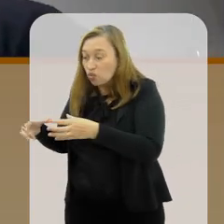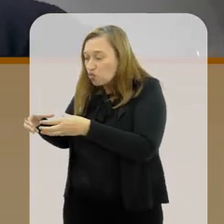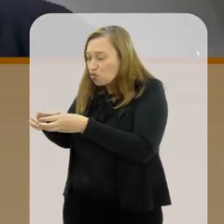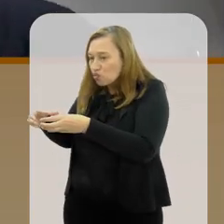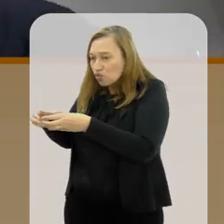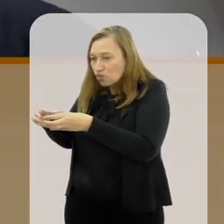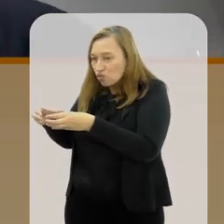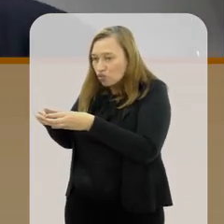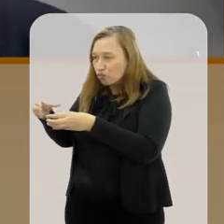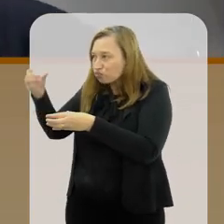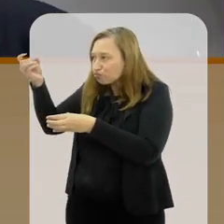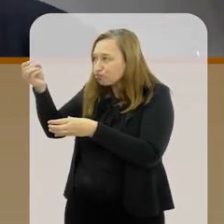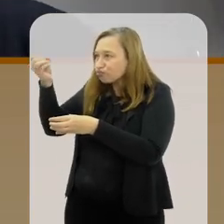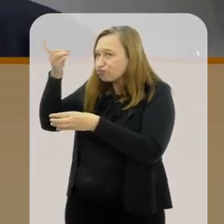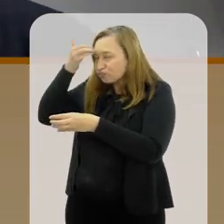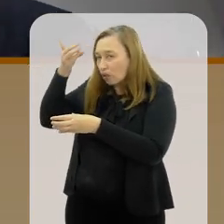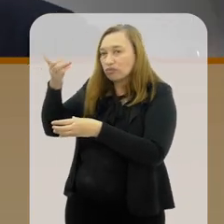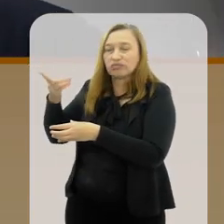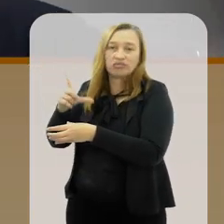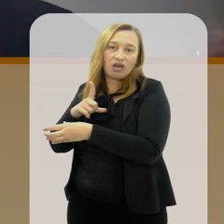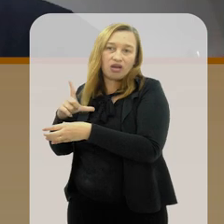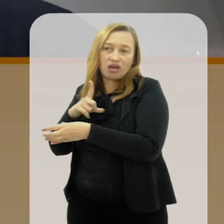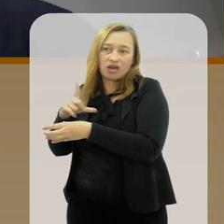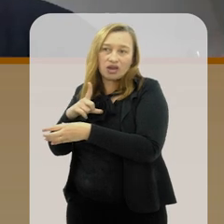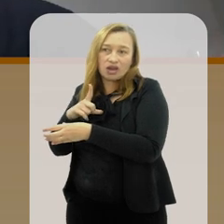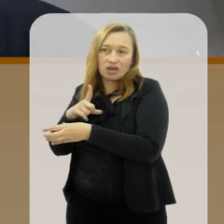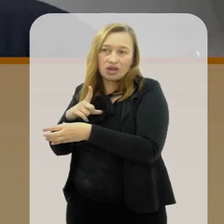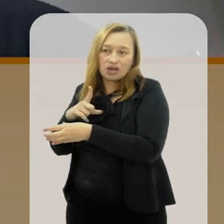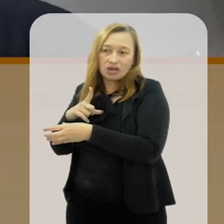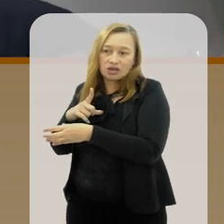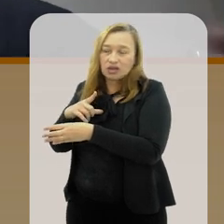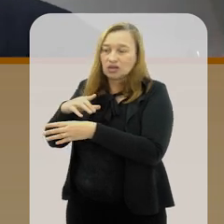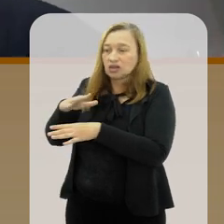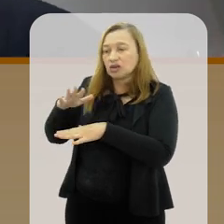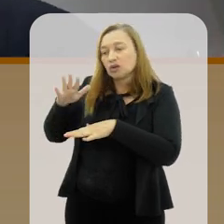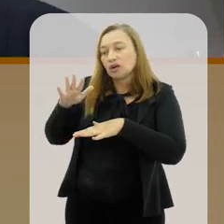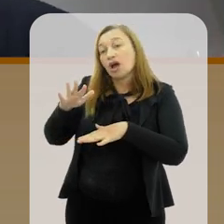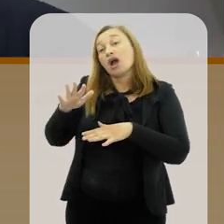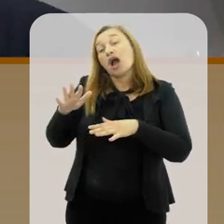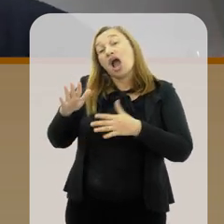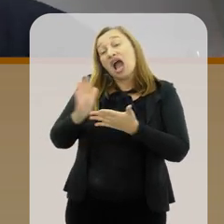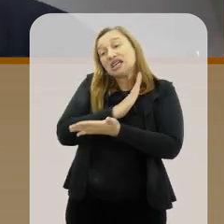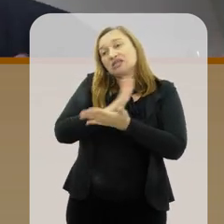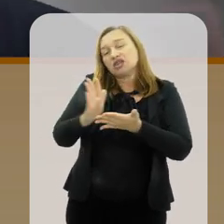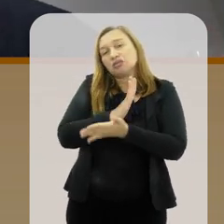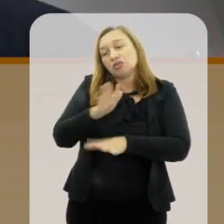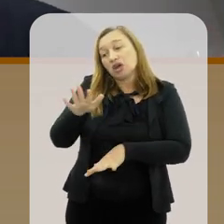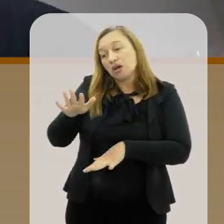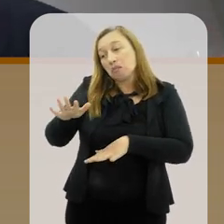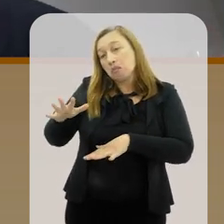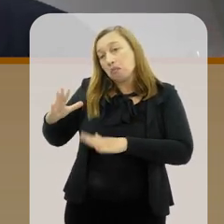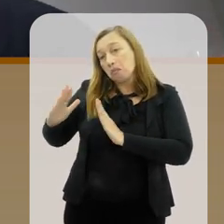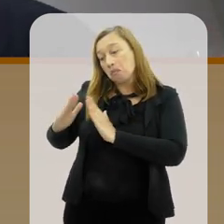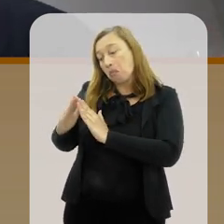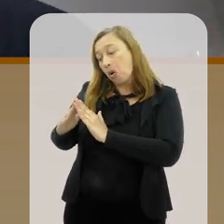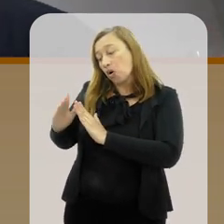não fosse restrita somente ou menos possível por questões geográficas ou socioeconômicas. Obviamente,